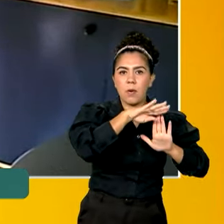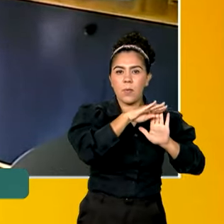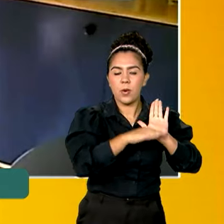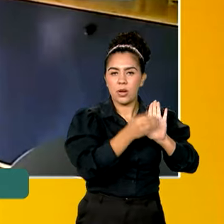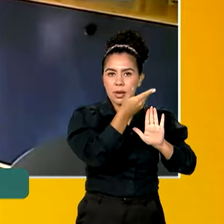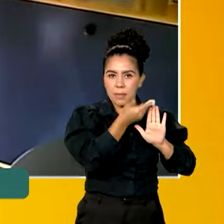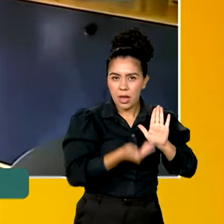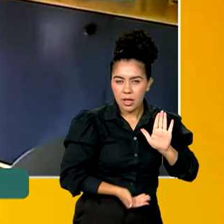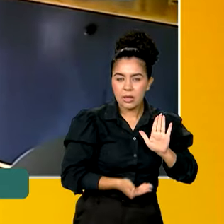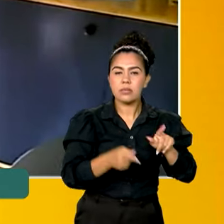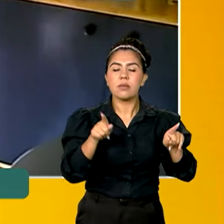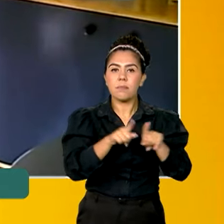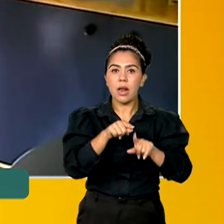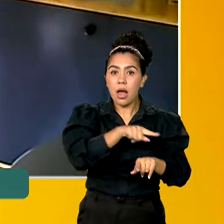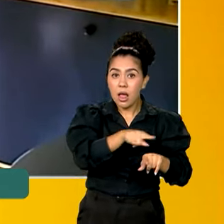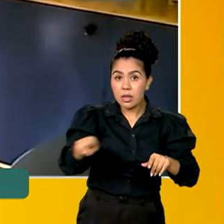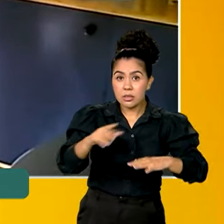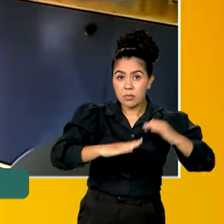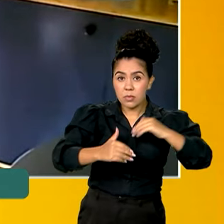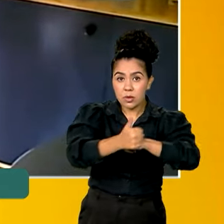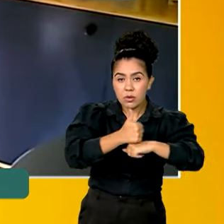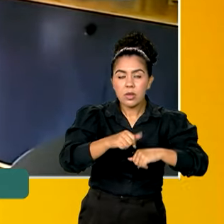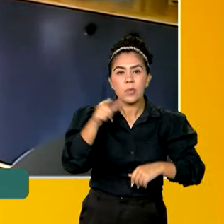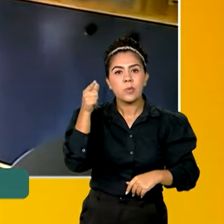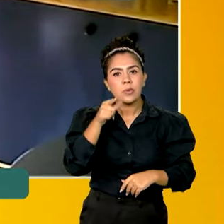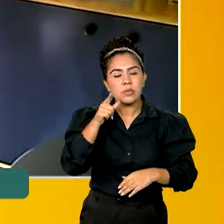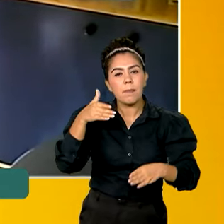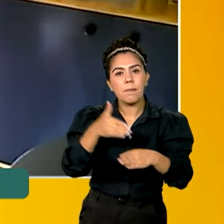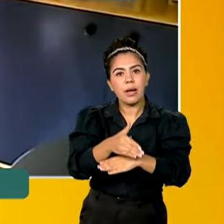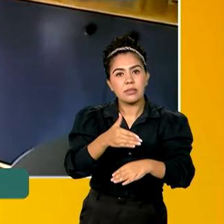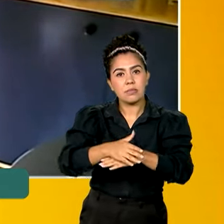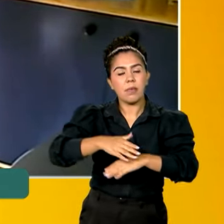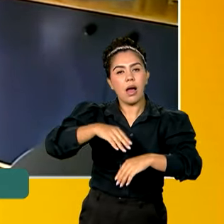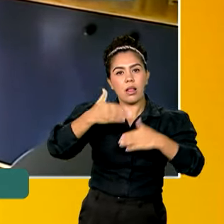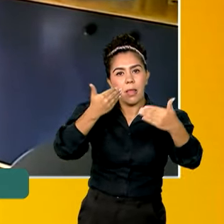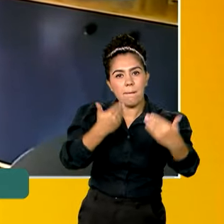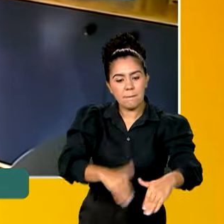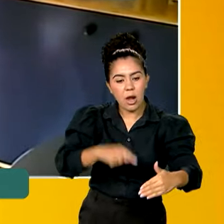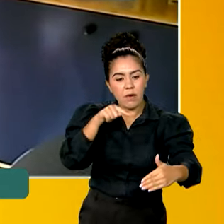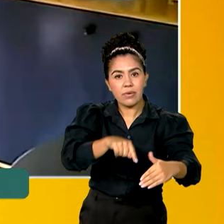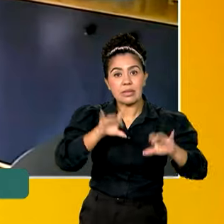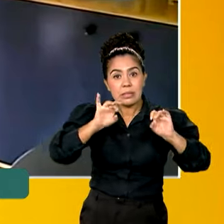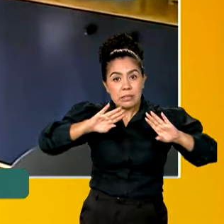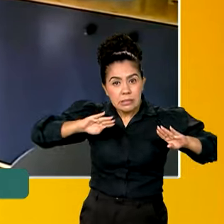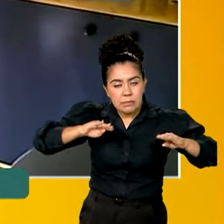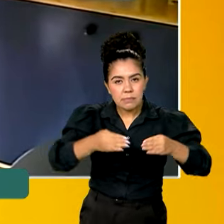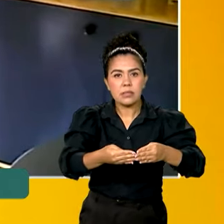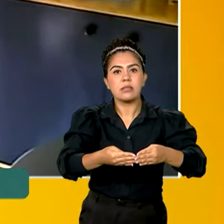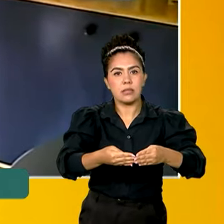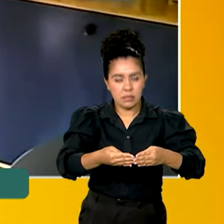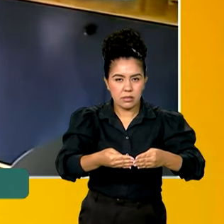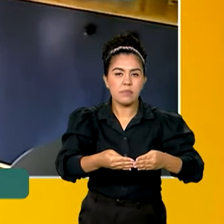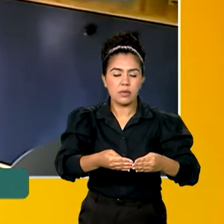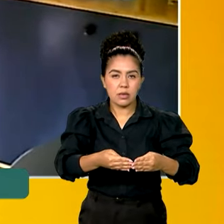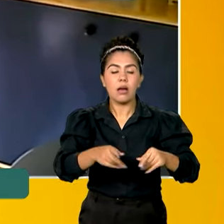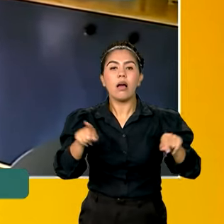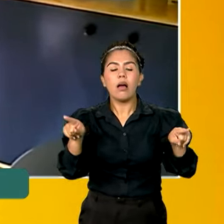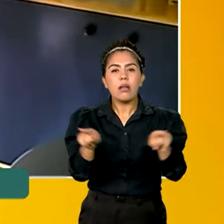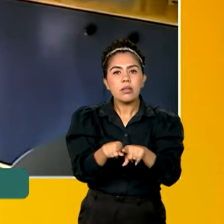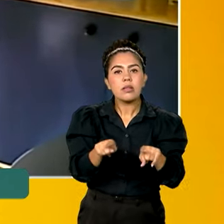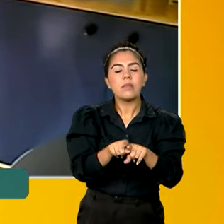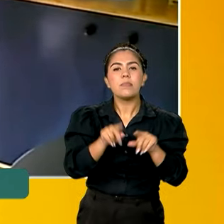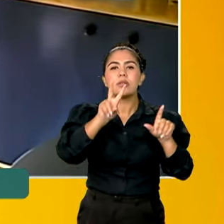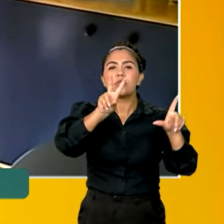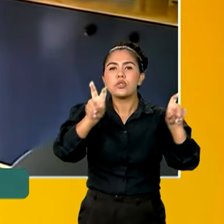para que os médicos possam participar da prova de título de especialista na área de medicina de família e comunidade. E a questão das